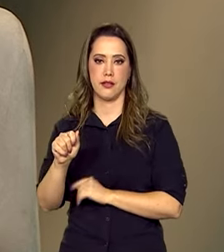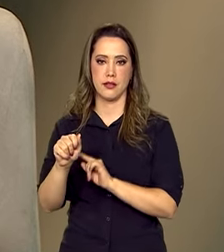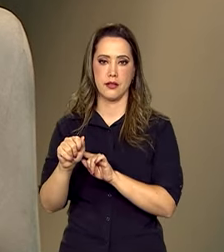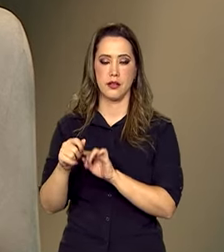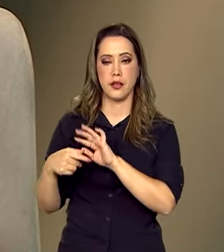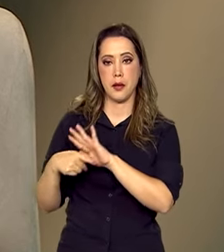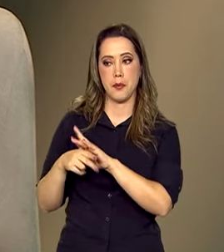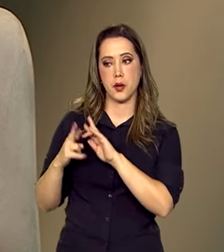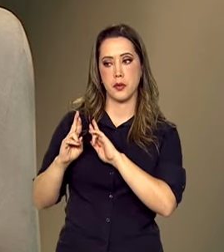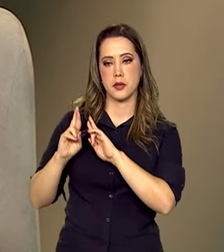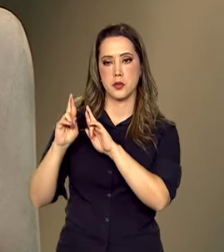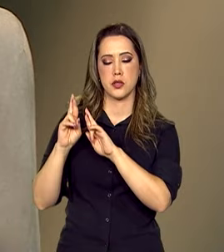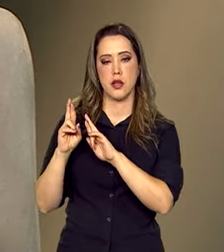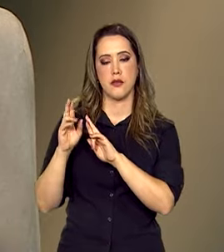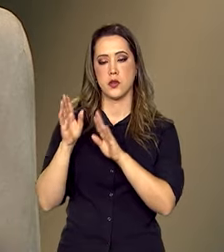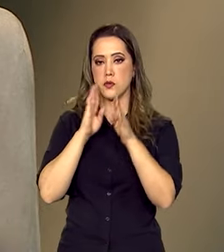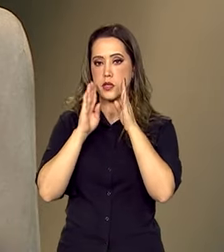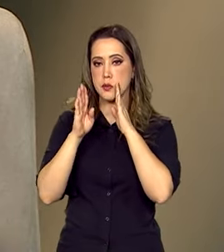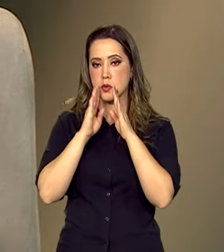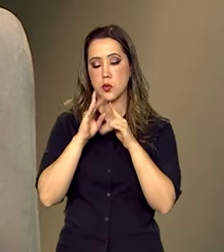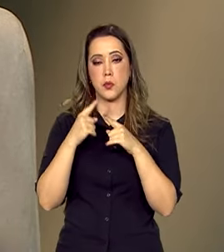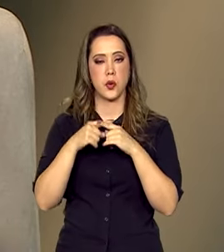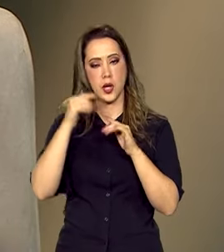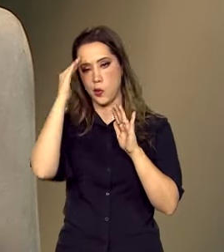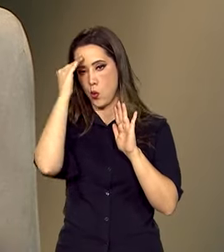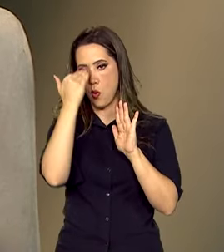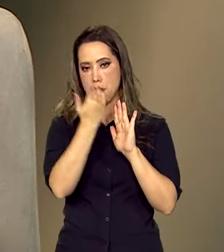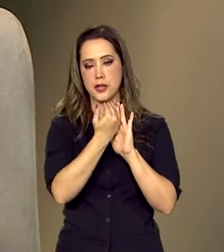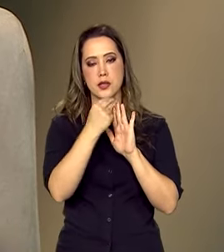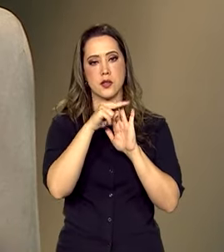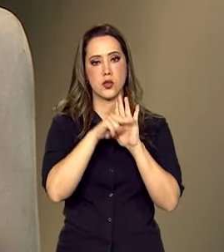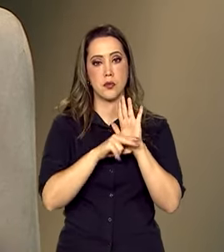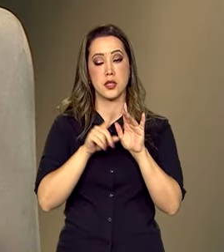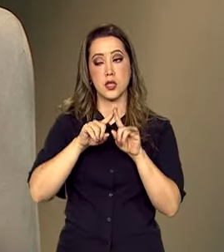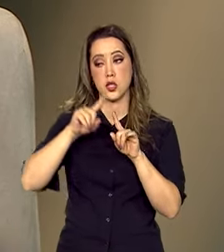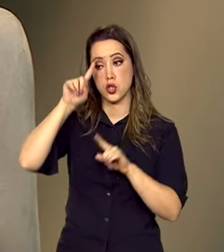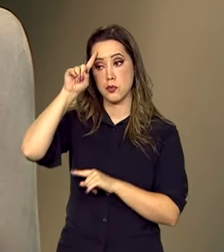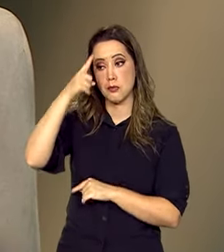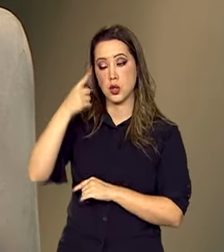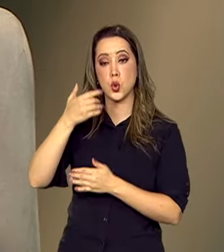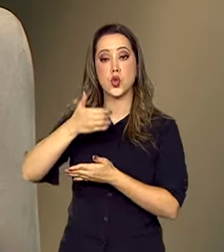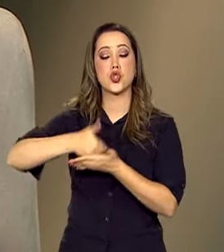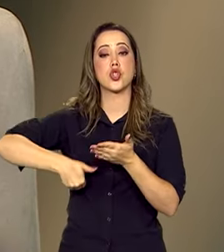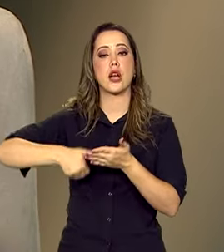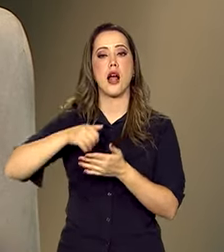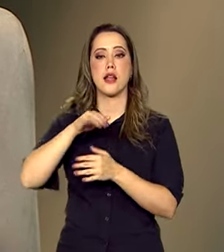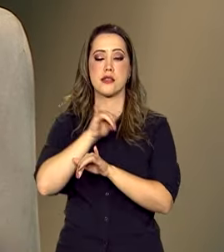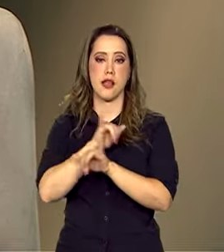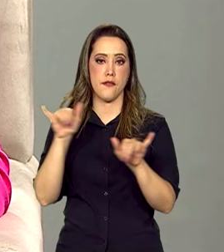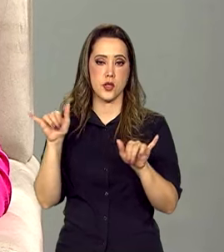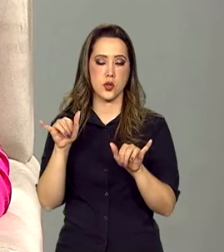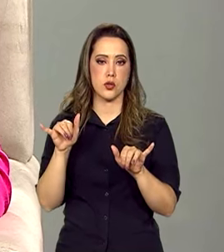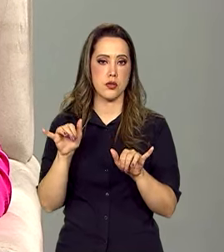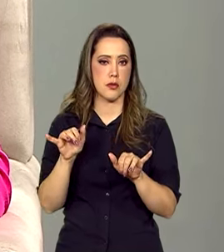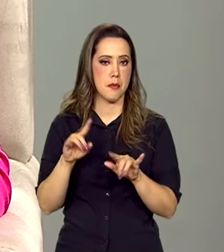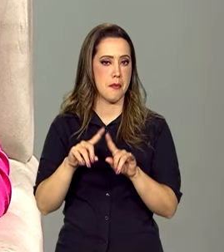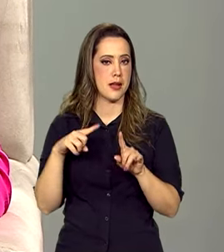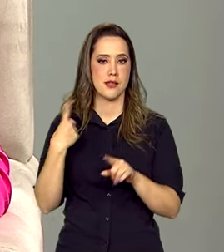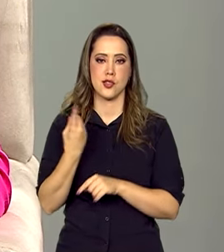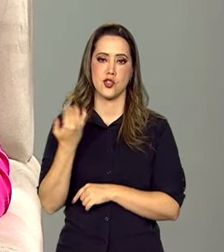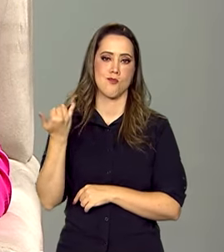desobedeceu uma determinação nossa. Nós mandamos tirar do ar esses anúncios. Não fomos